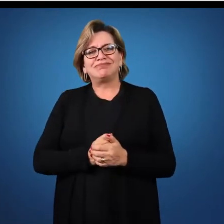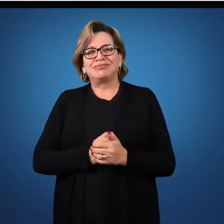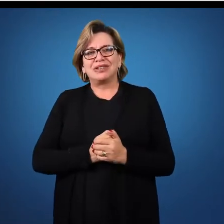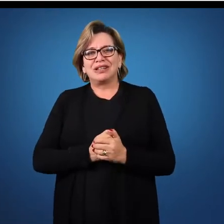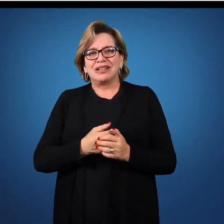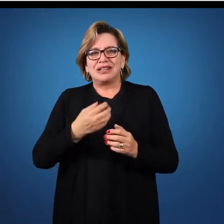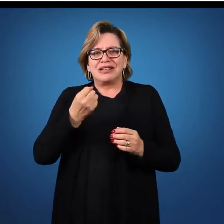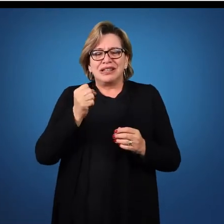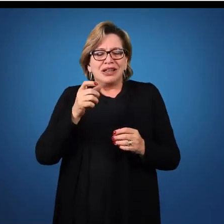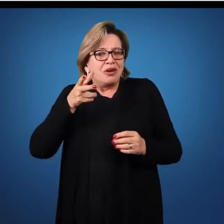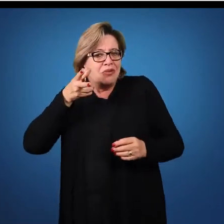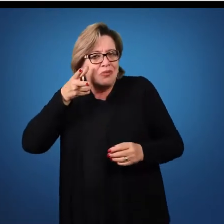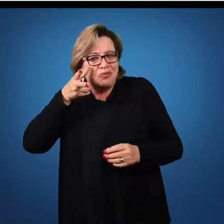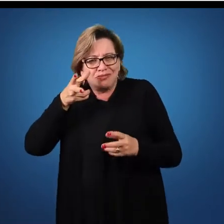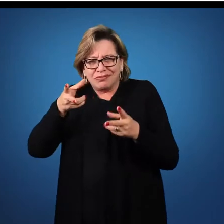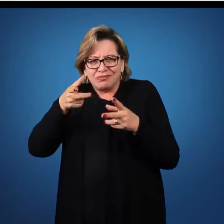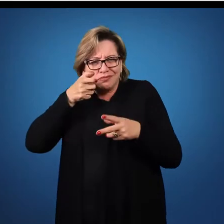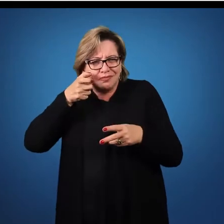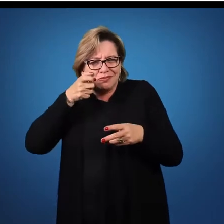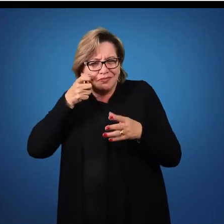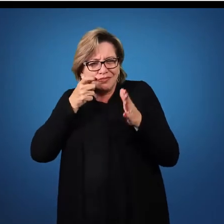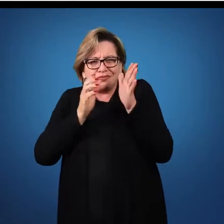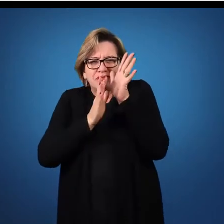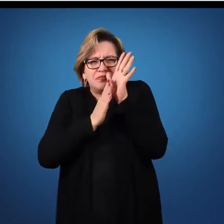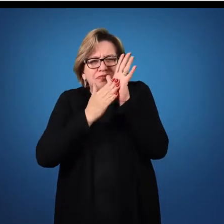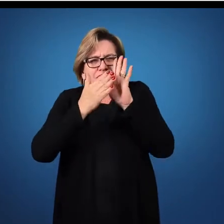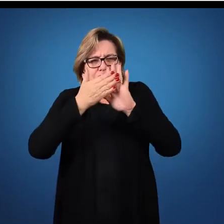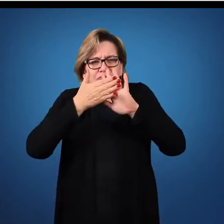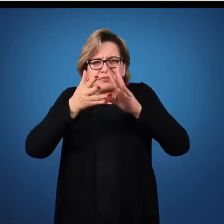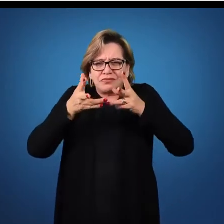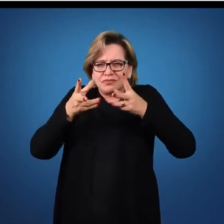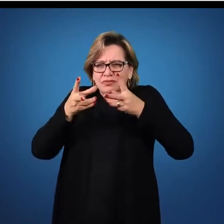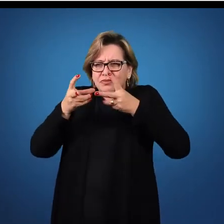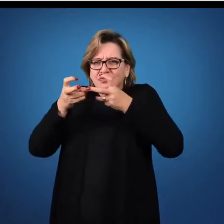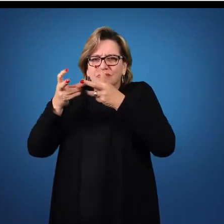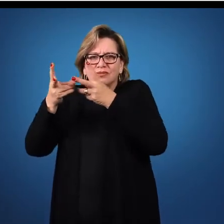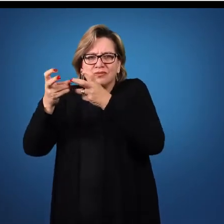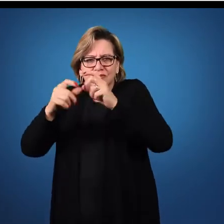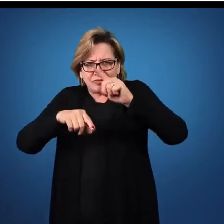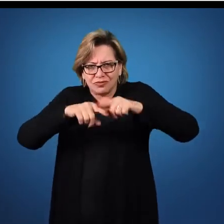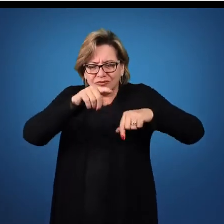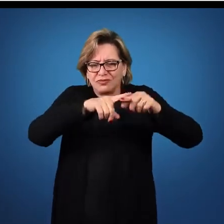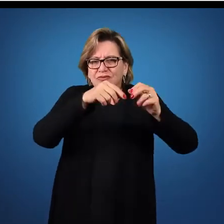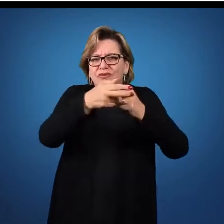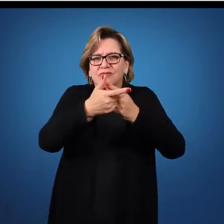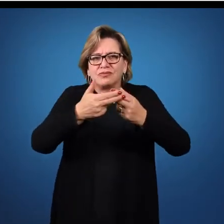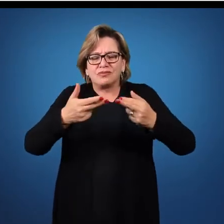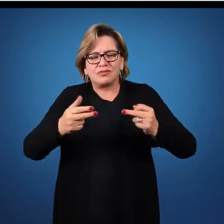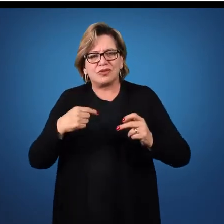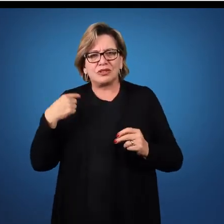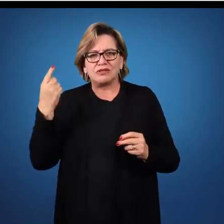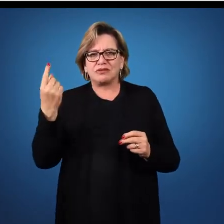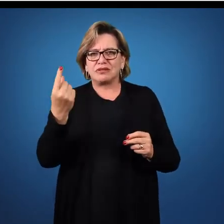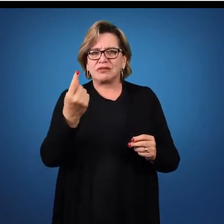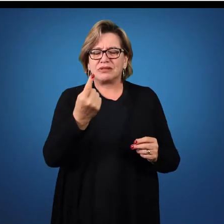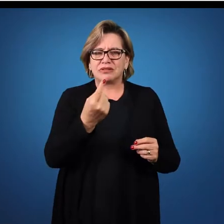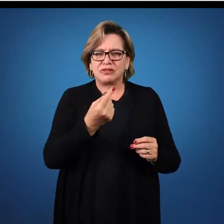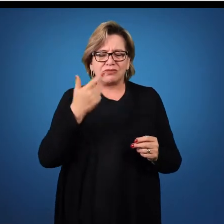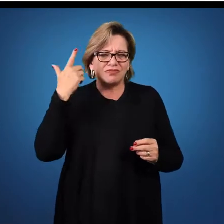Quando observamos pelo tato, percebemos as coisas pelo nosso tato, nós